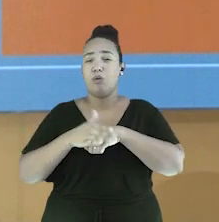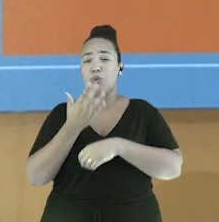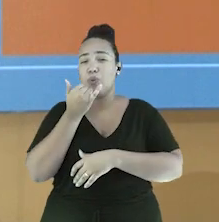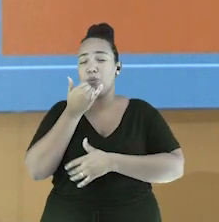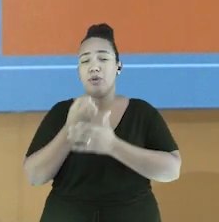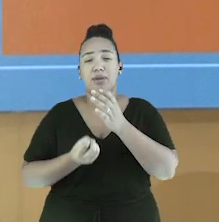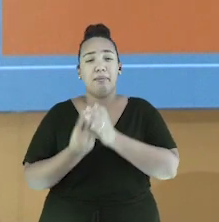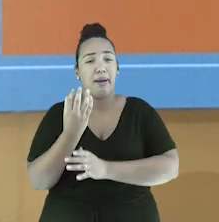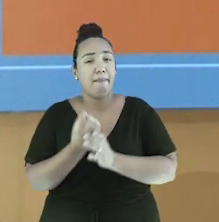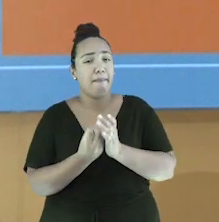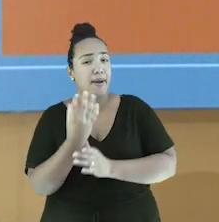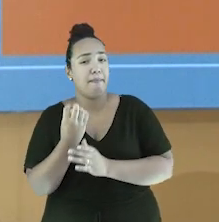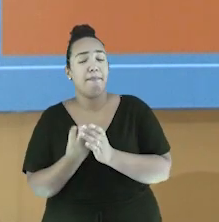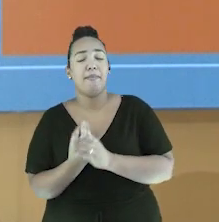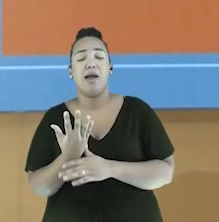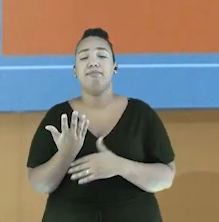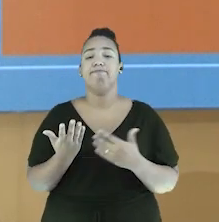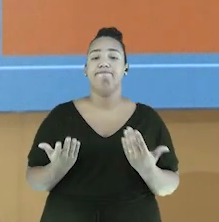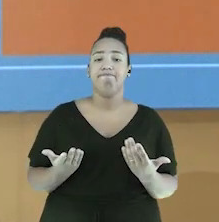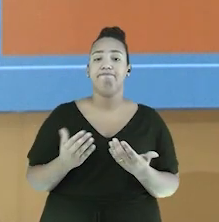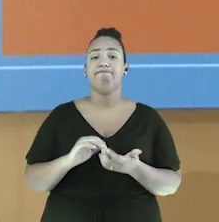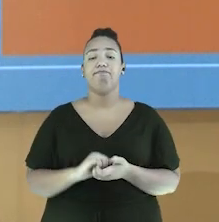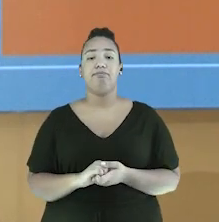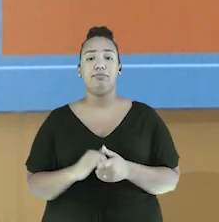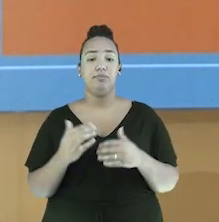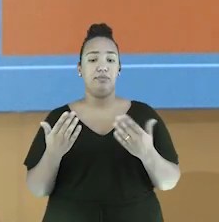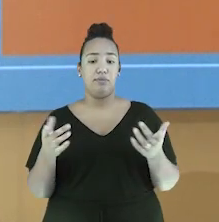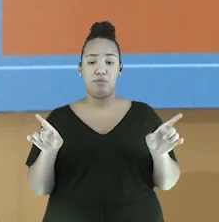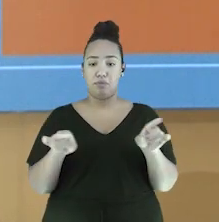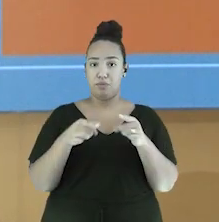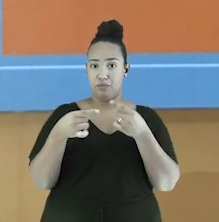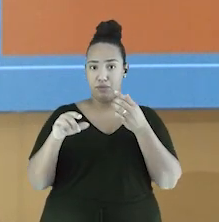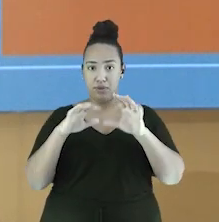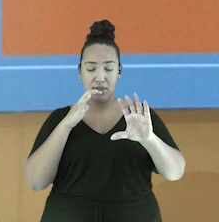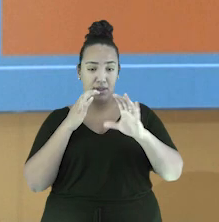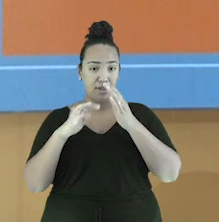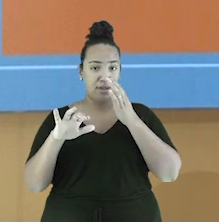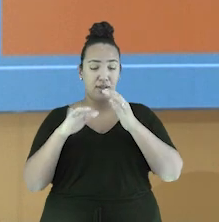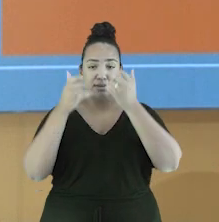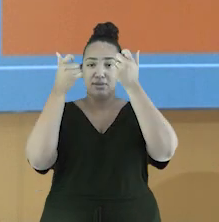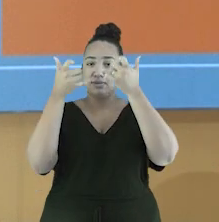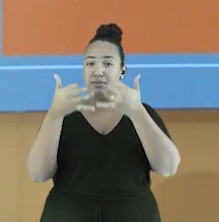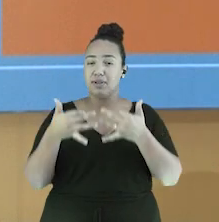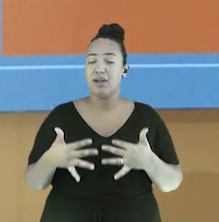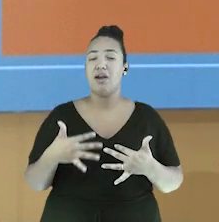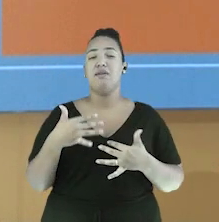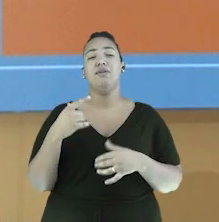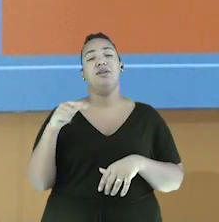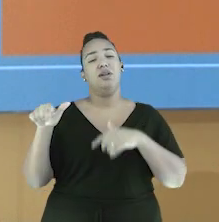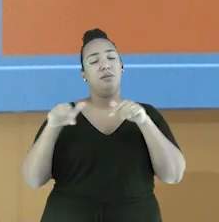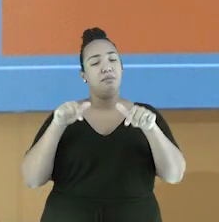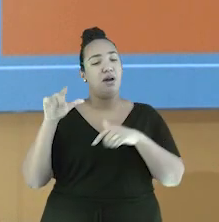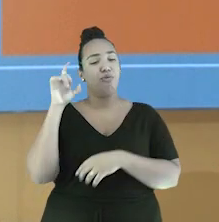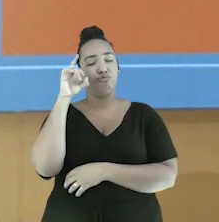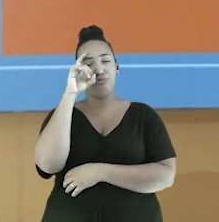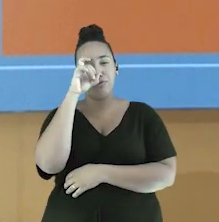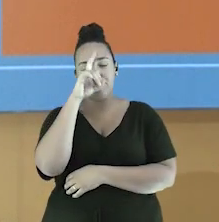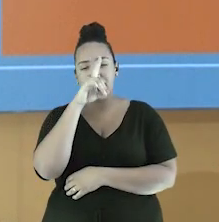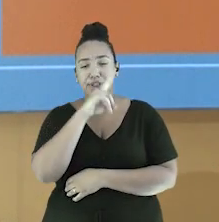dono das terras onde trabalhavam. Então, nas cantigas, eles falavam muito sobre essa situação, de como era pesado.